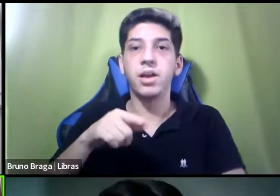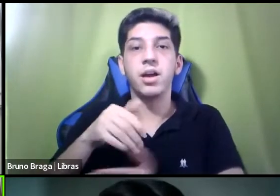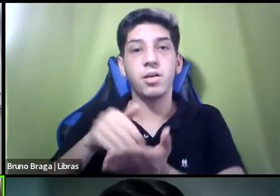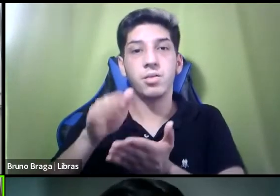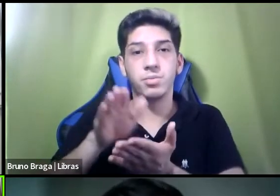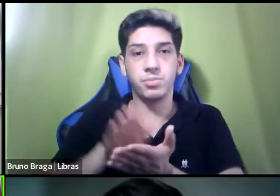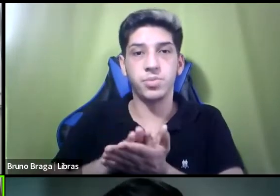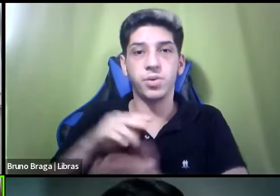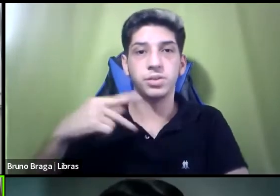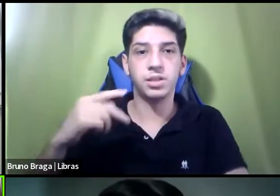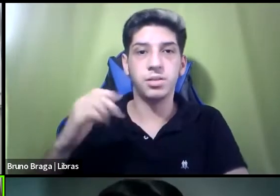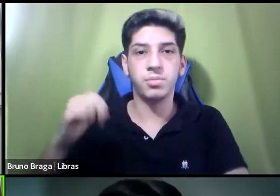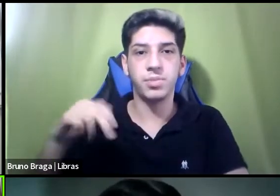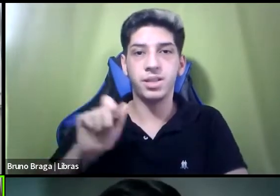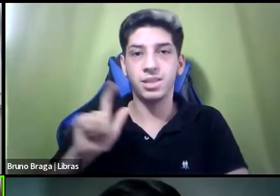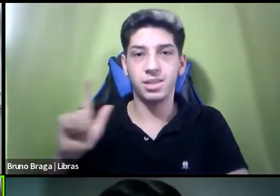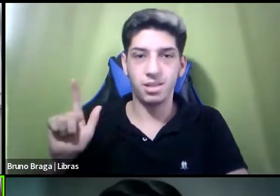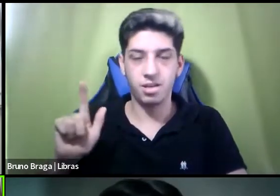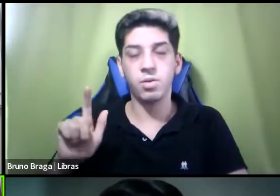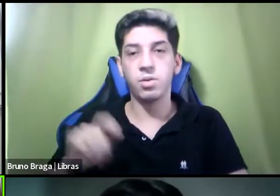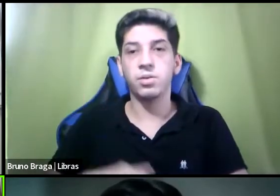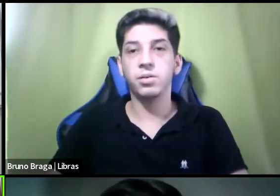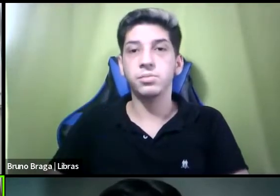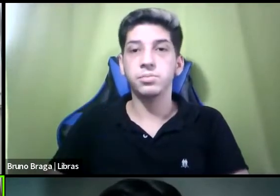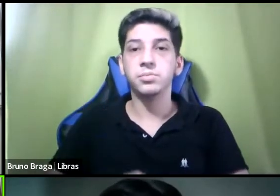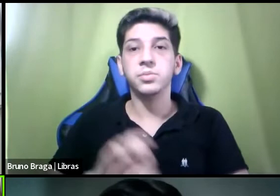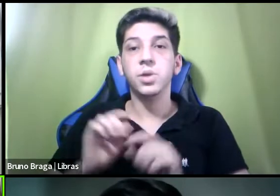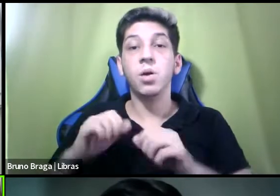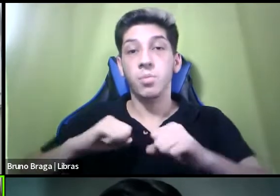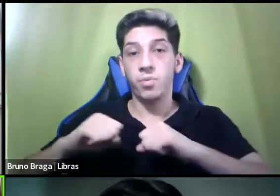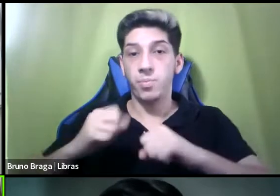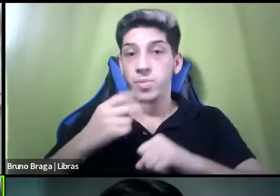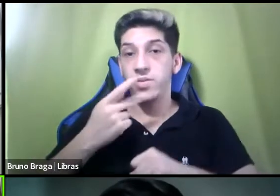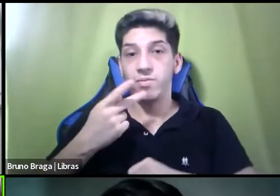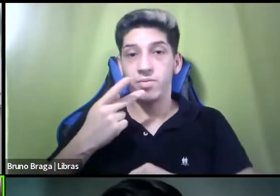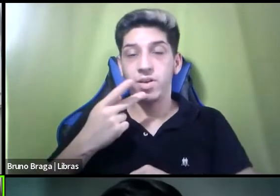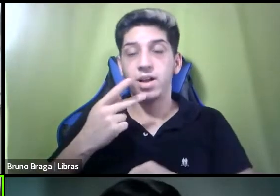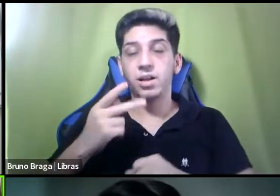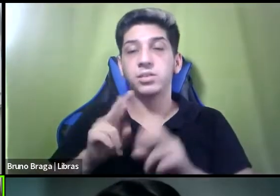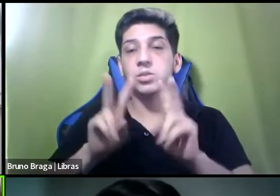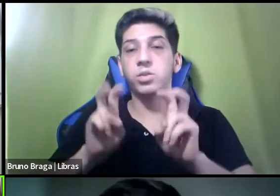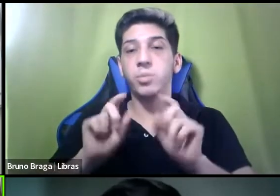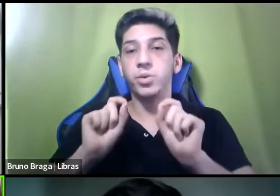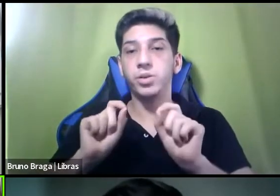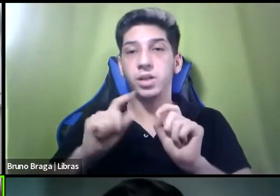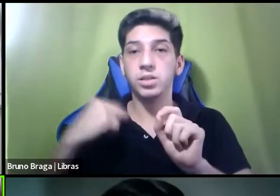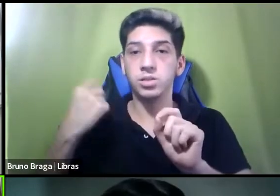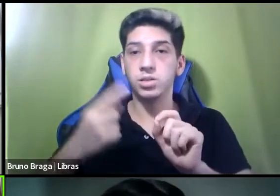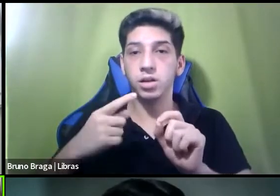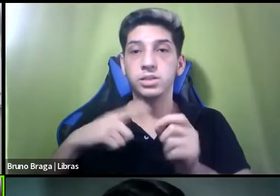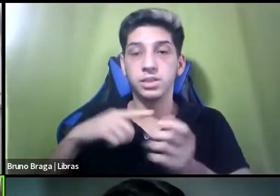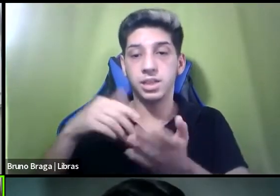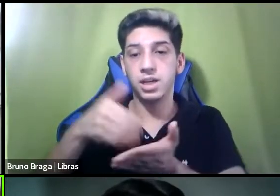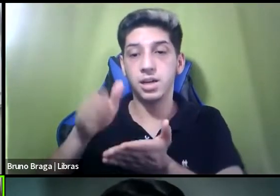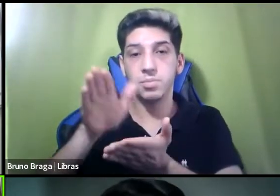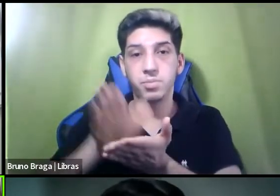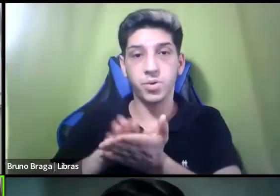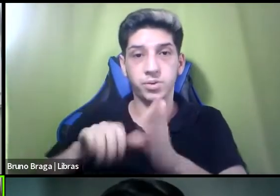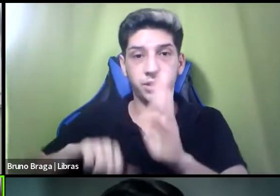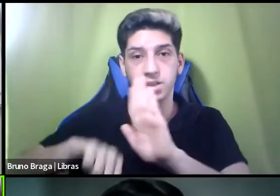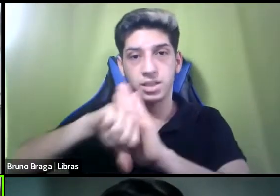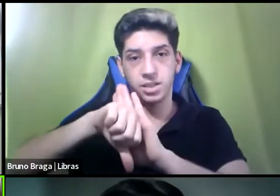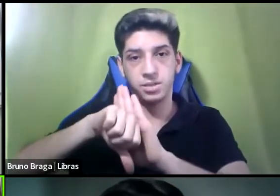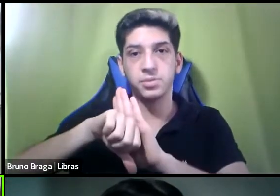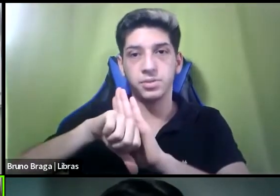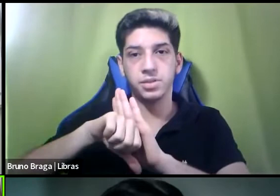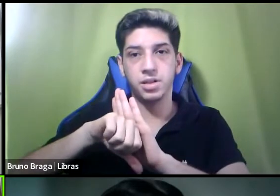O movimento coloca muito que normalmente nós fixamos mais de uma multa criminal, mais